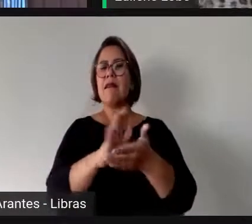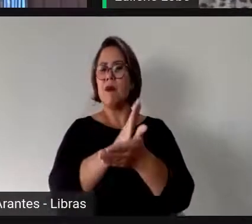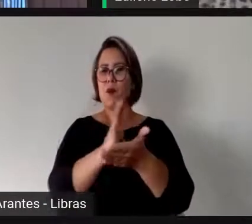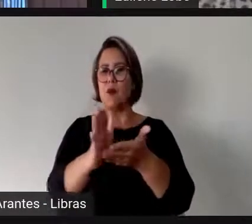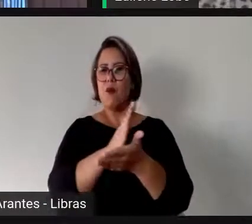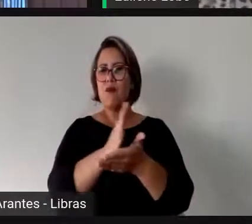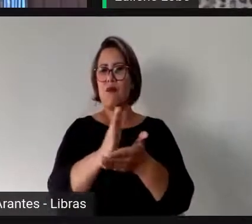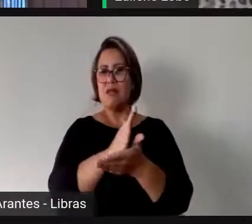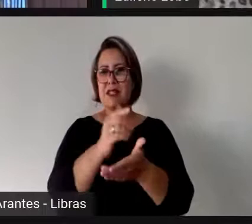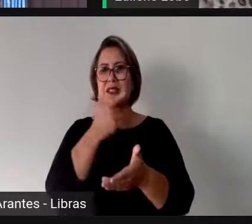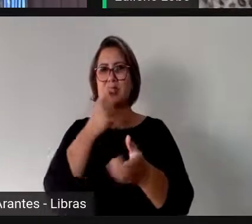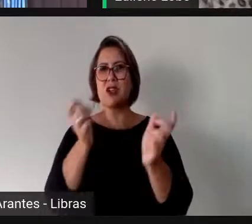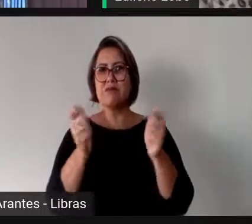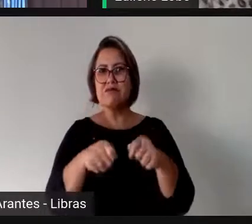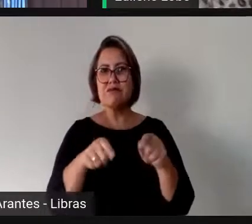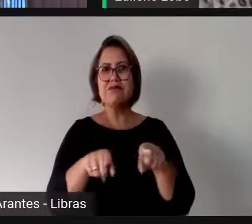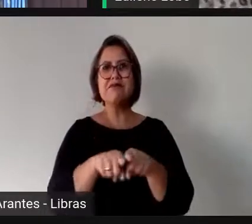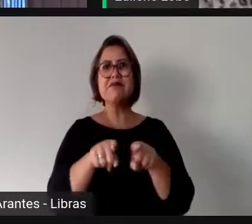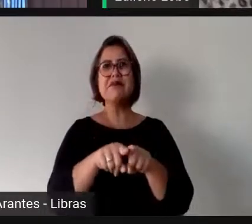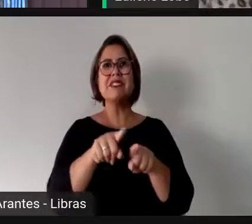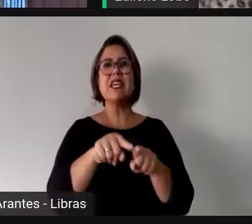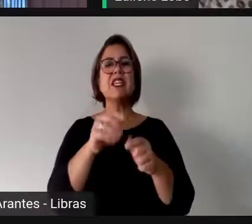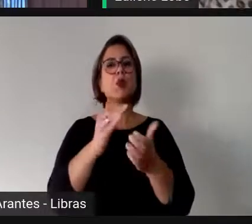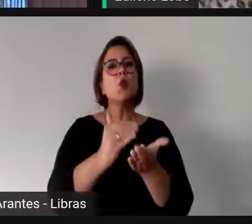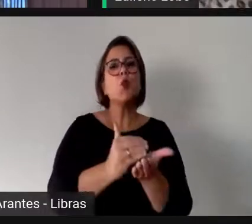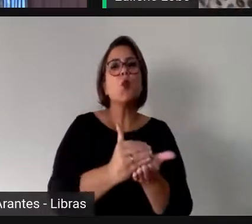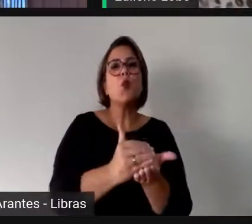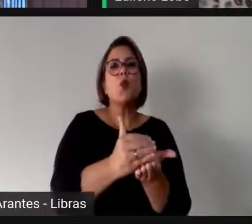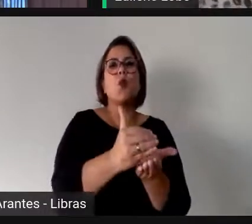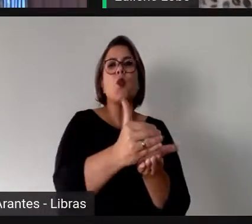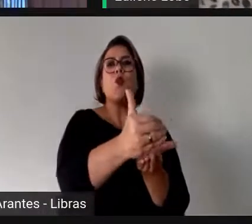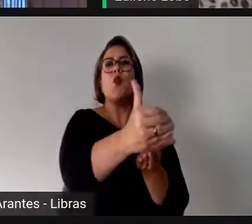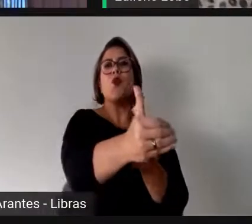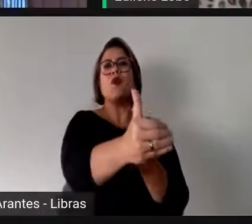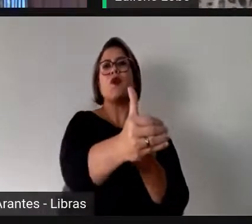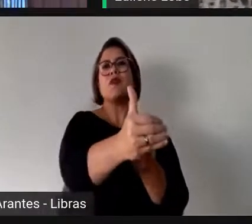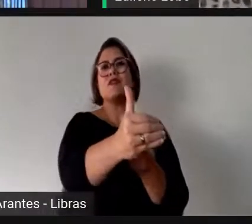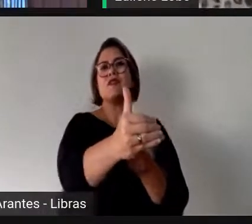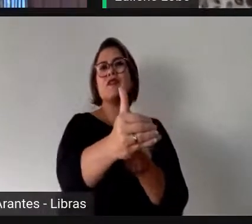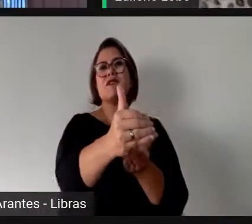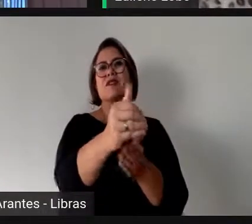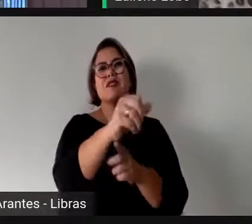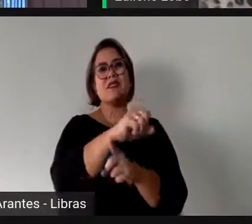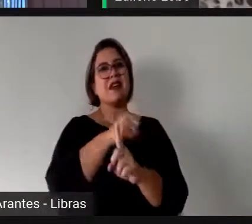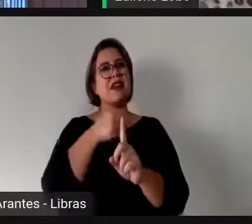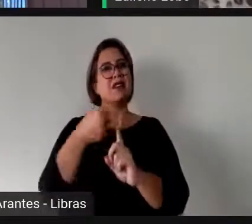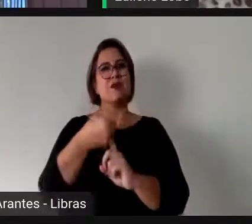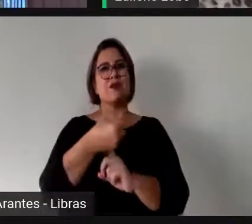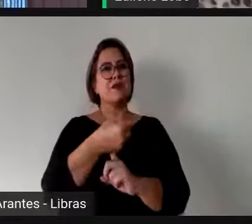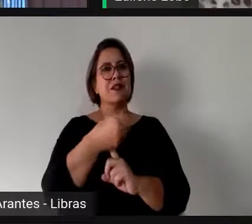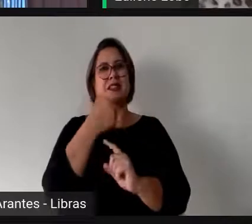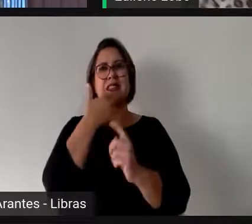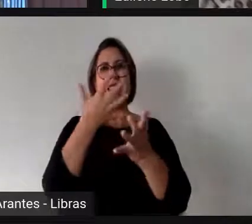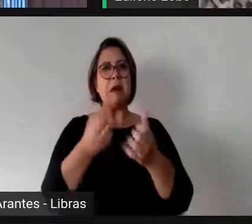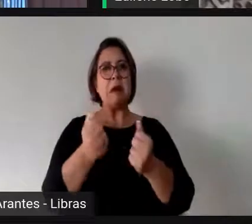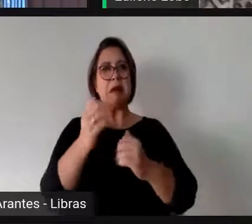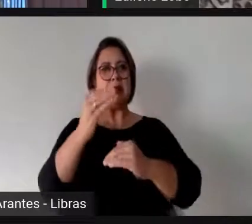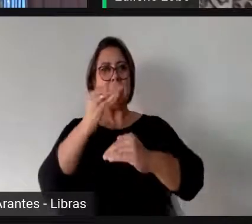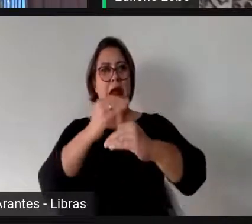destaco que esse é o ponto do qual a sociedade brasileira não admite mais retroceder. Então,